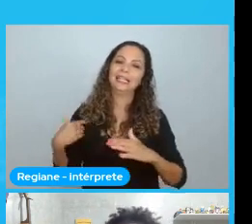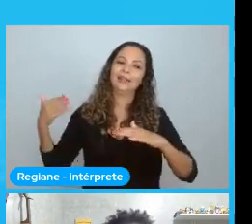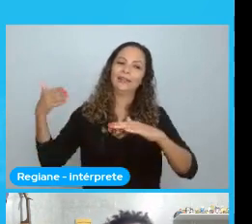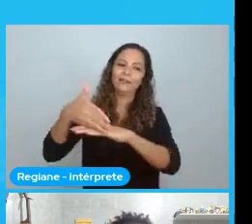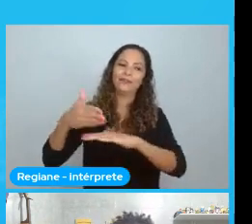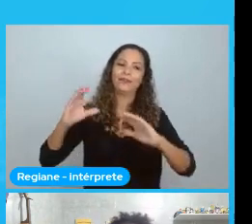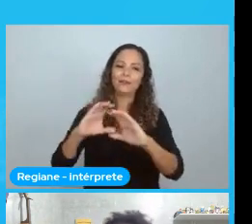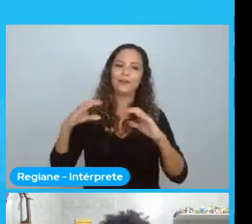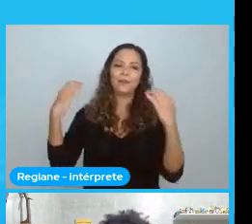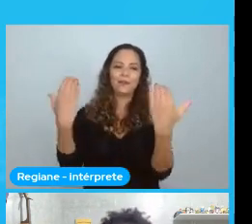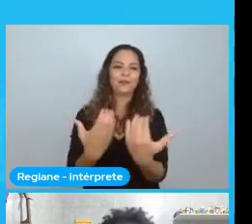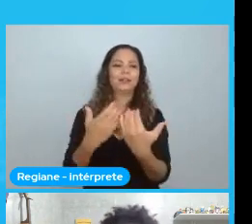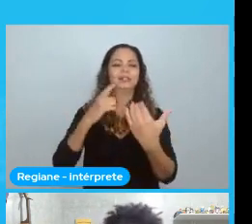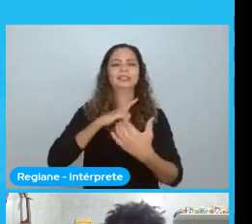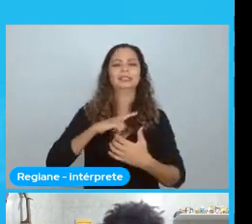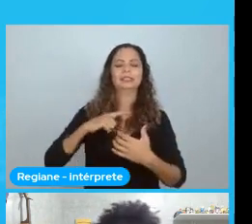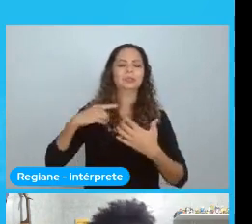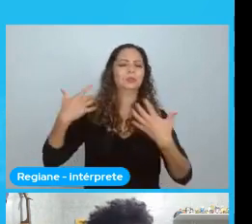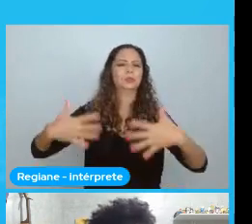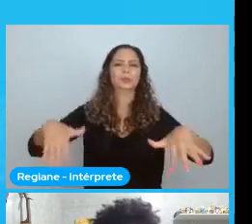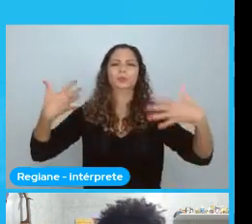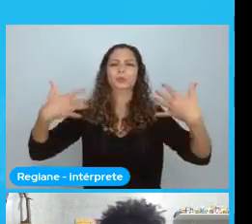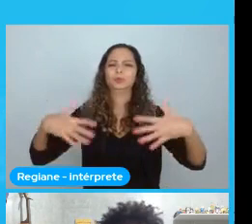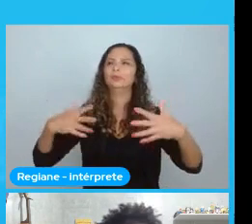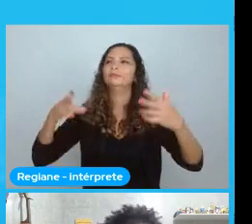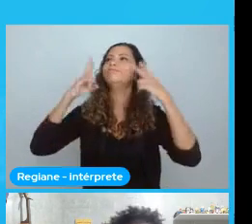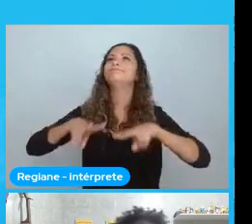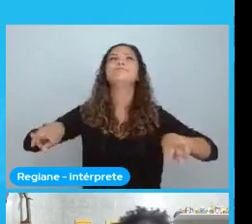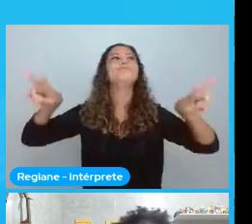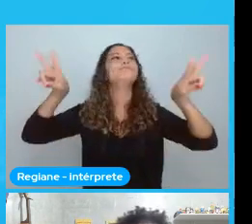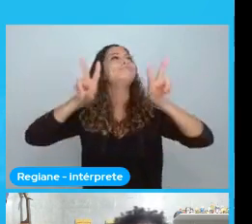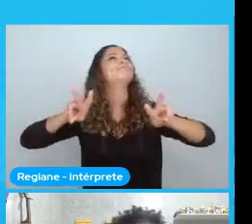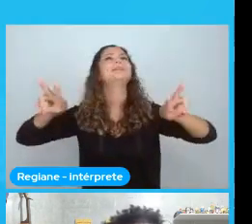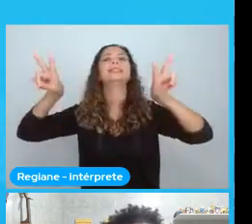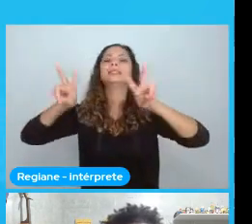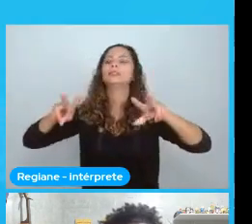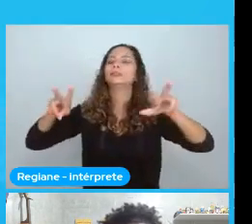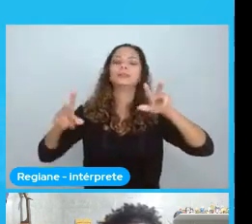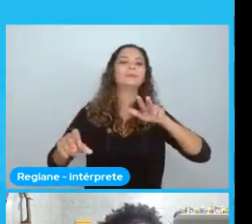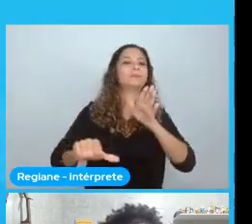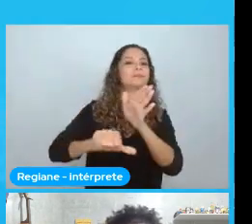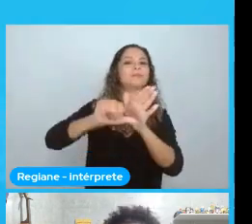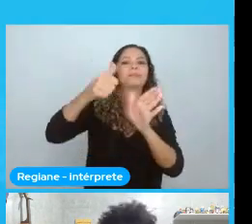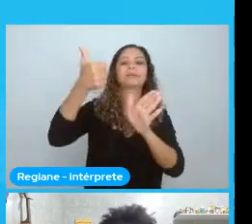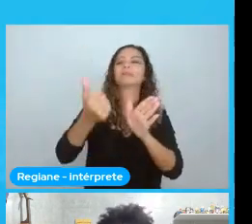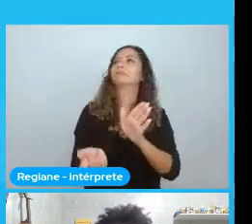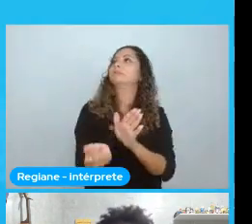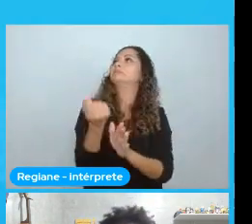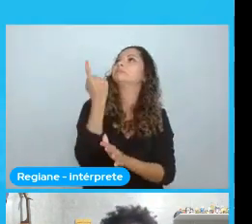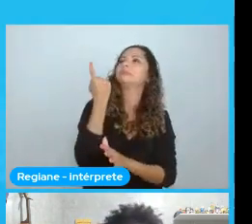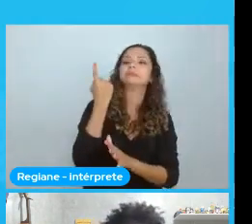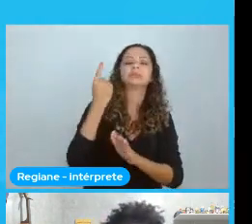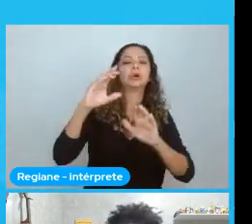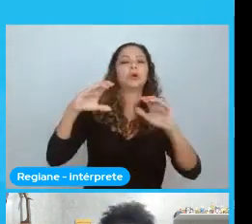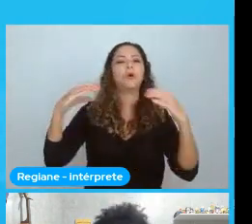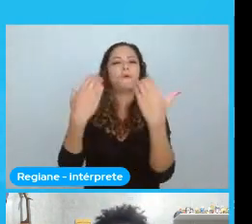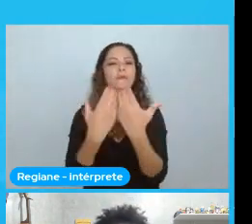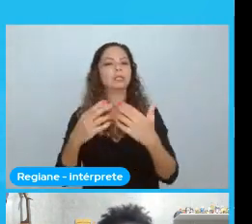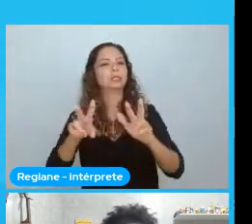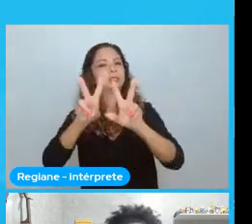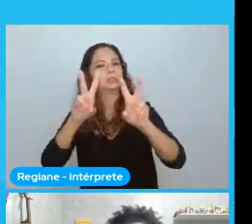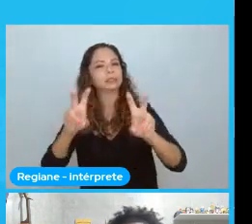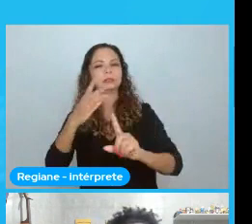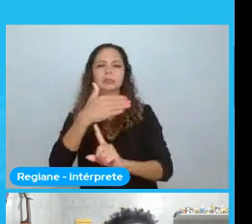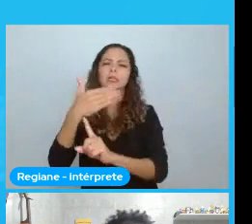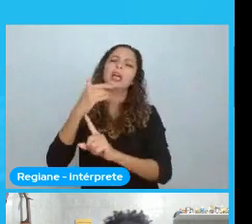Era um universo. Era uma coisa super nova para mim. Eu nunca tinha ido em uma conferência. Em uma conferência de tecnologia. Eu tinha ido nos eventos